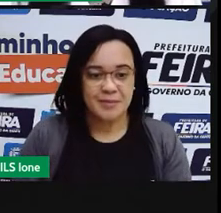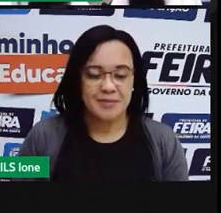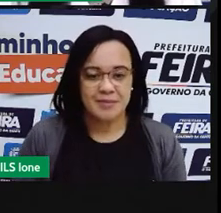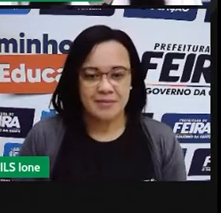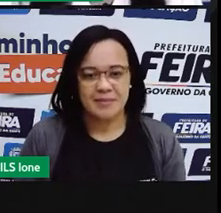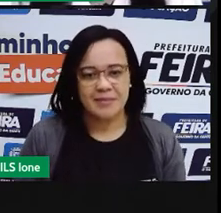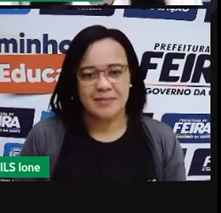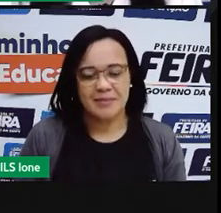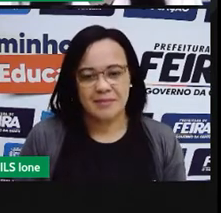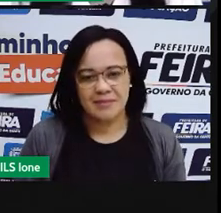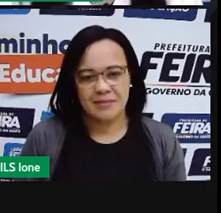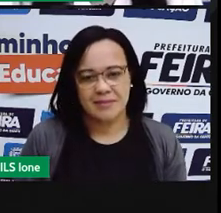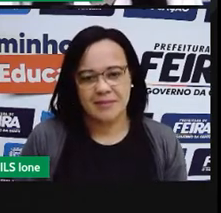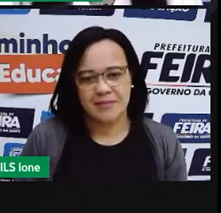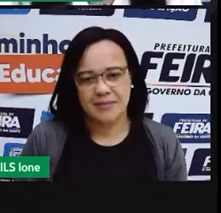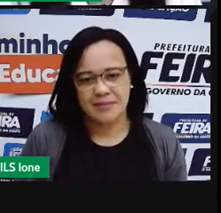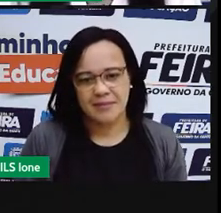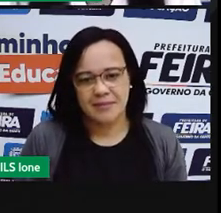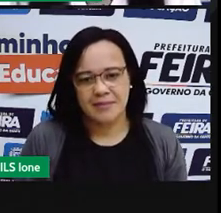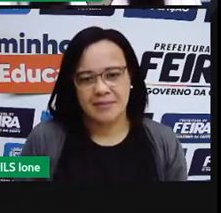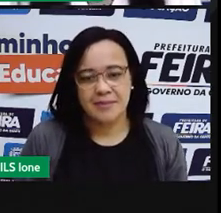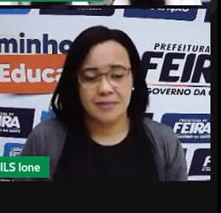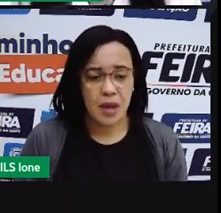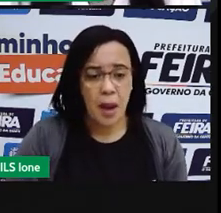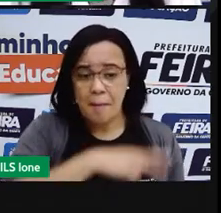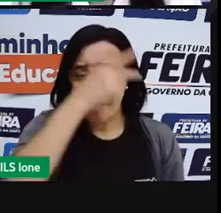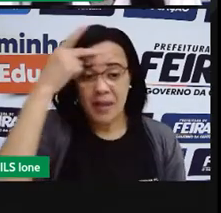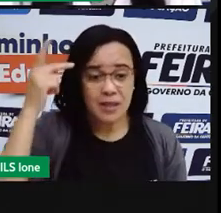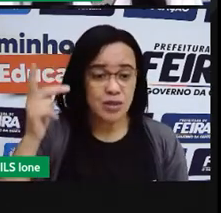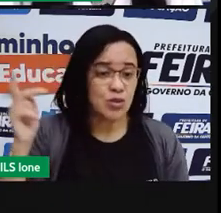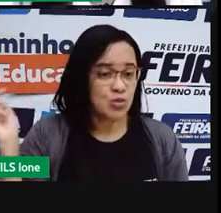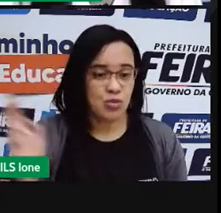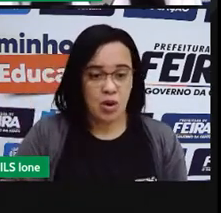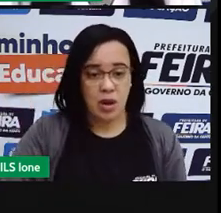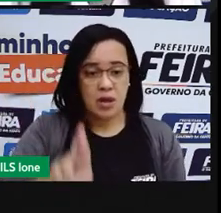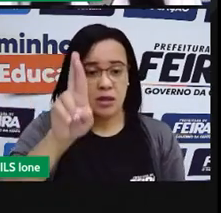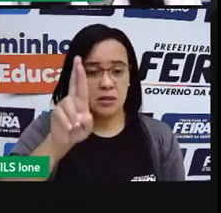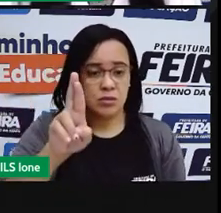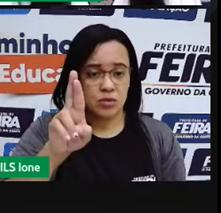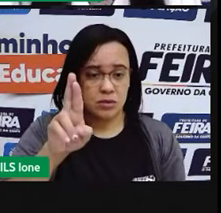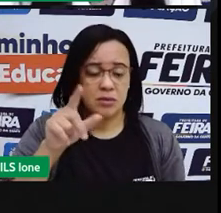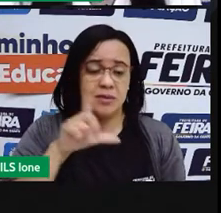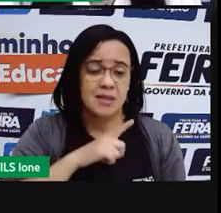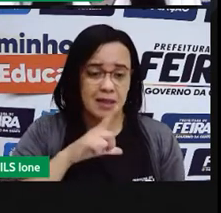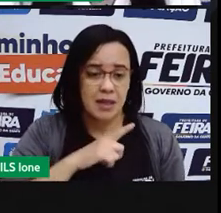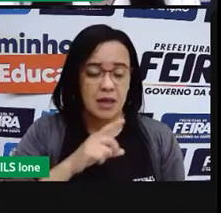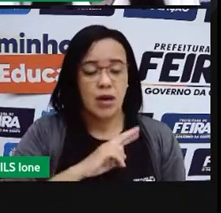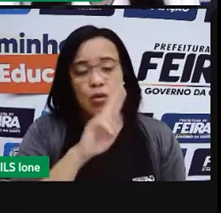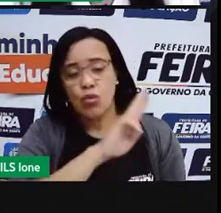você vê aqui os dados do cliente. O número, o número de direitos.